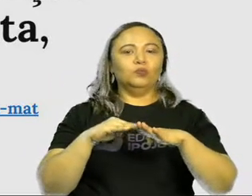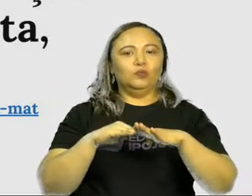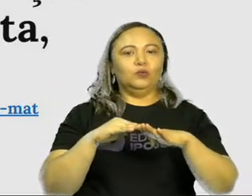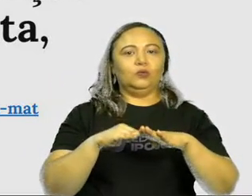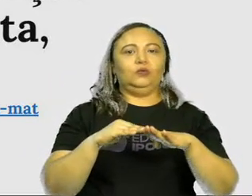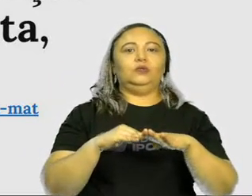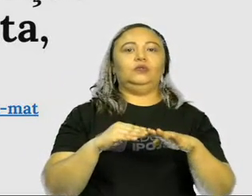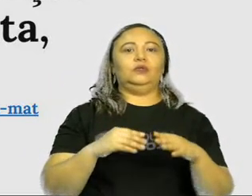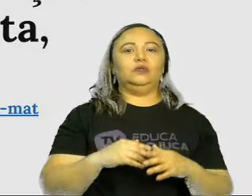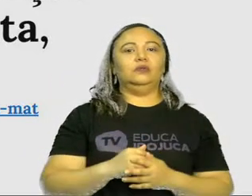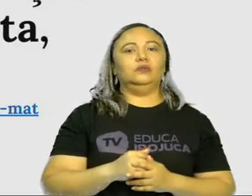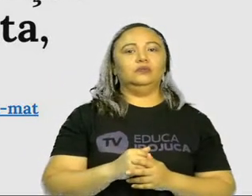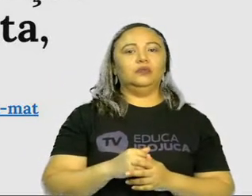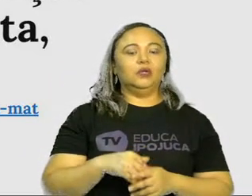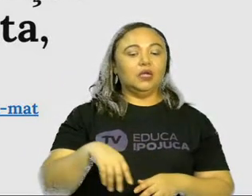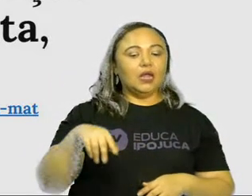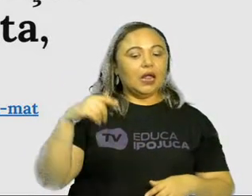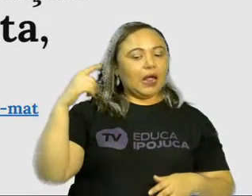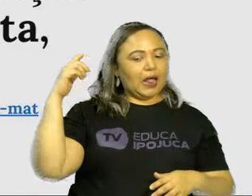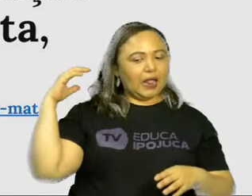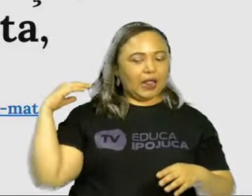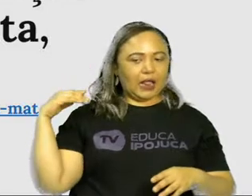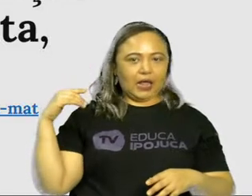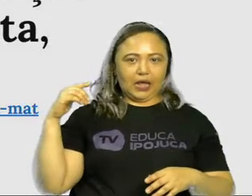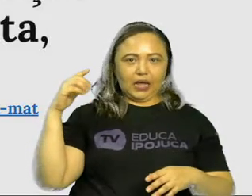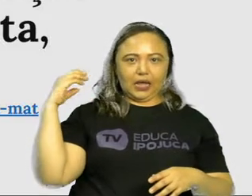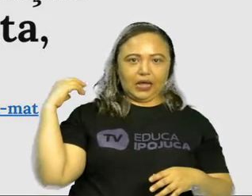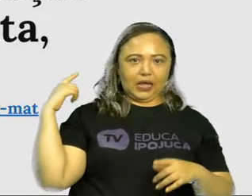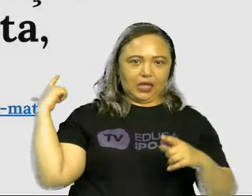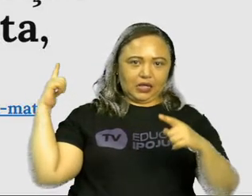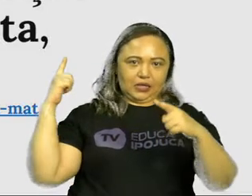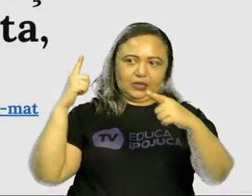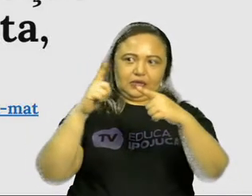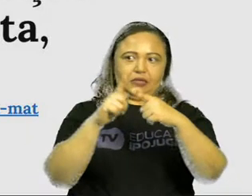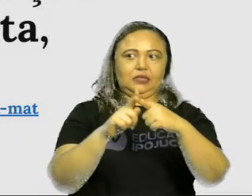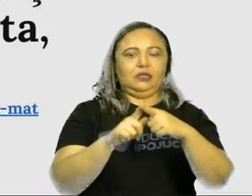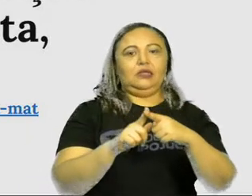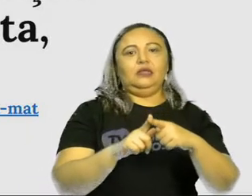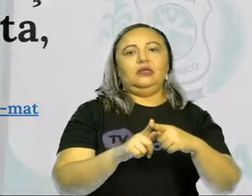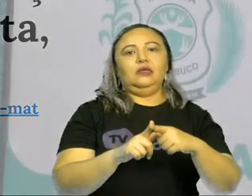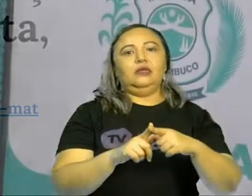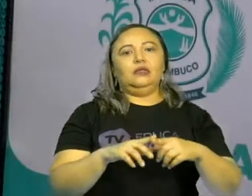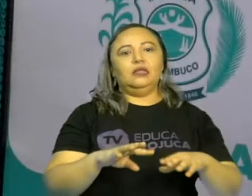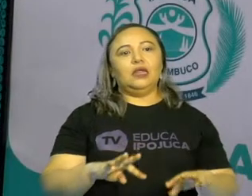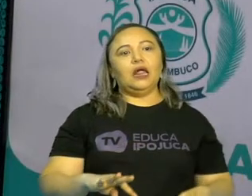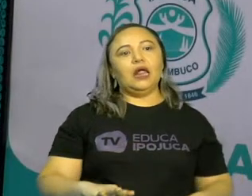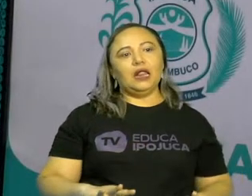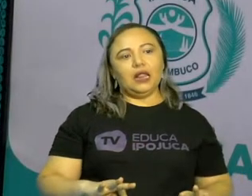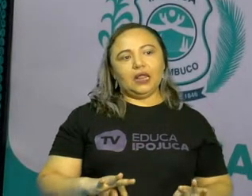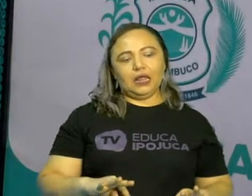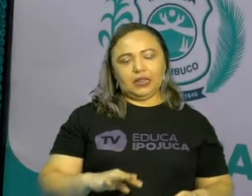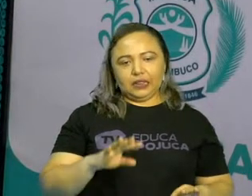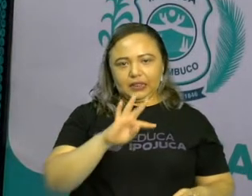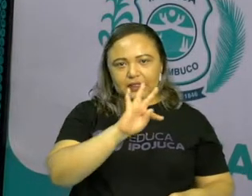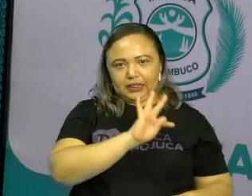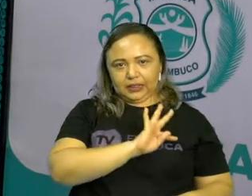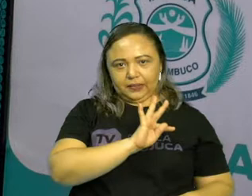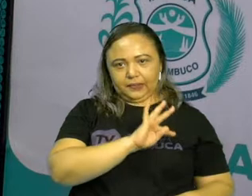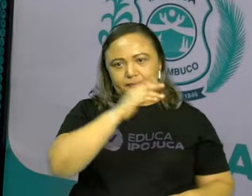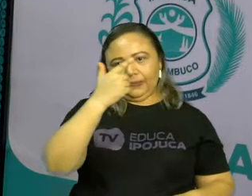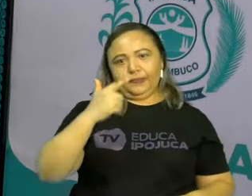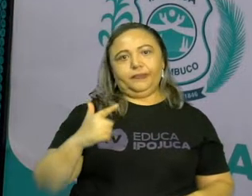tradicionais não se aplicam técnicas e suas ferramentas são as mais simples